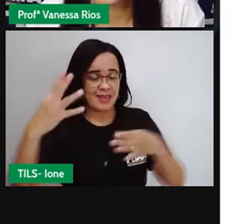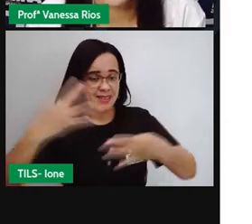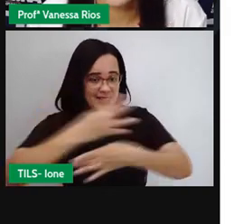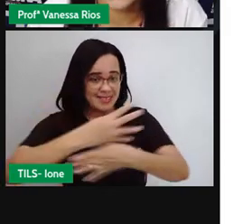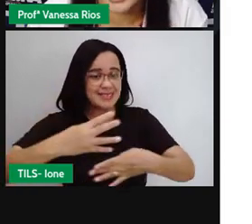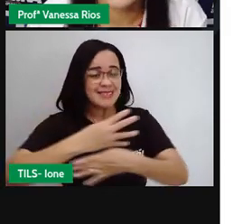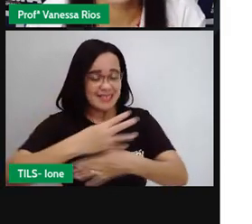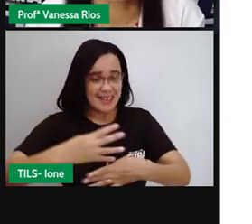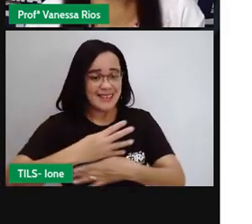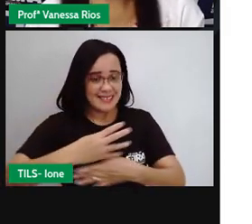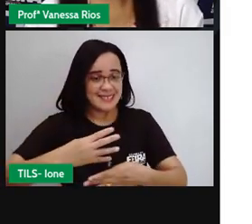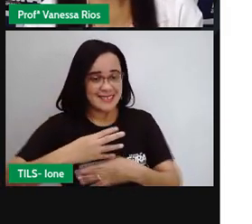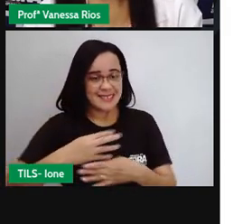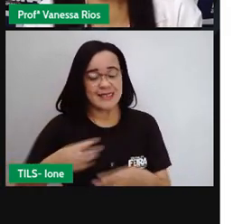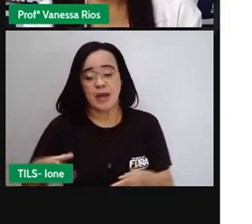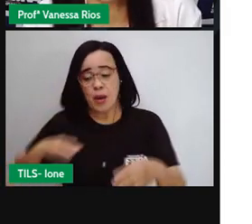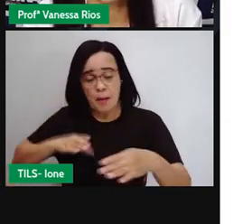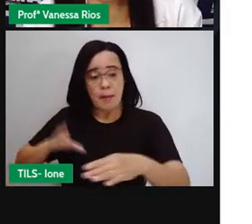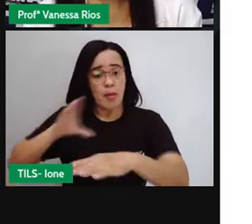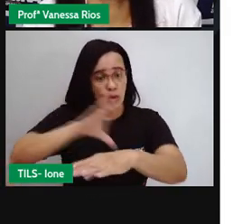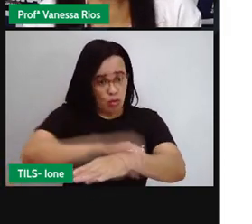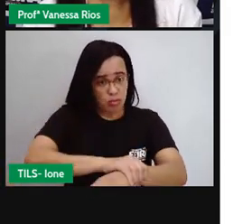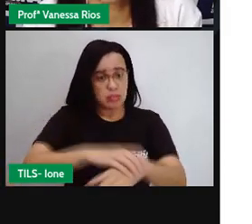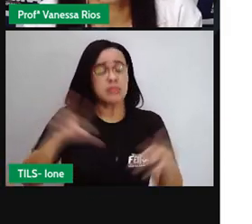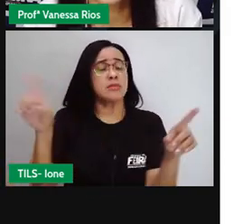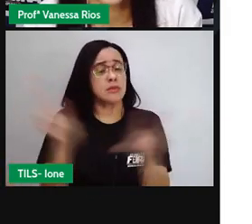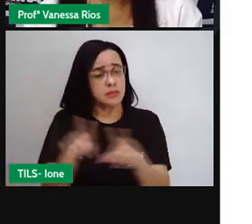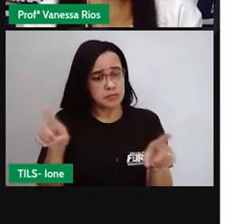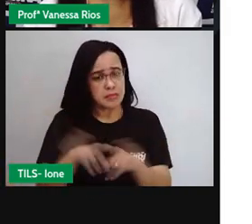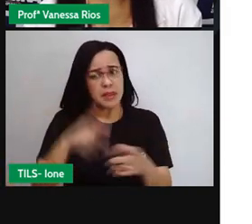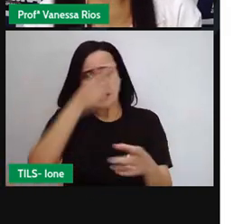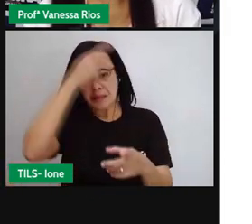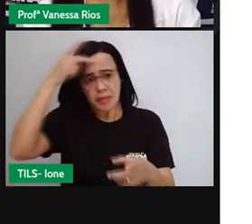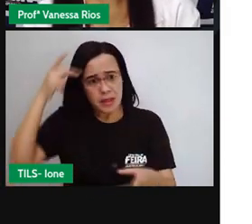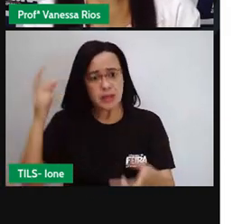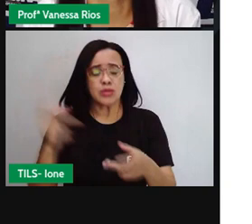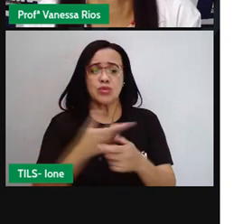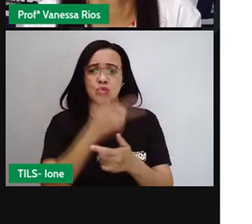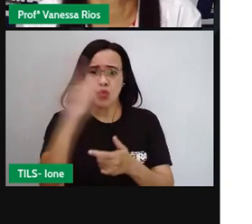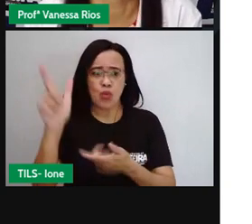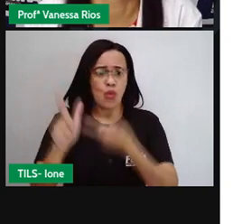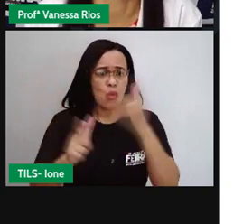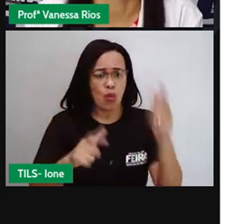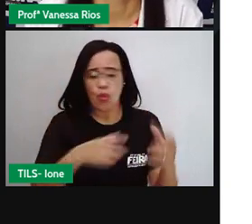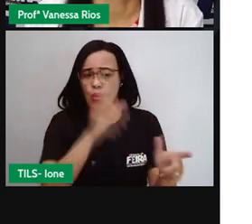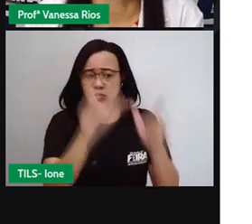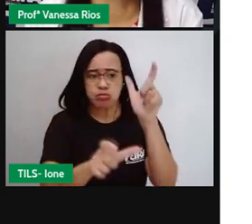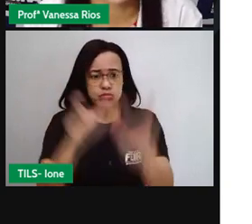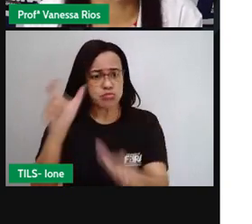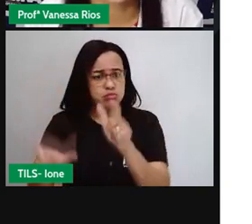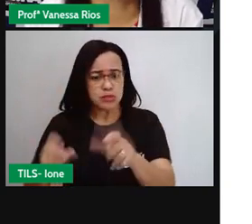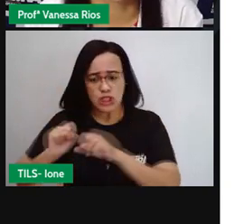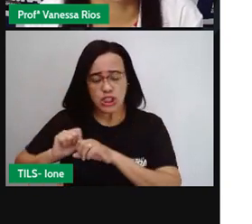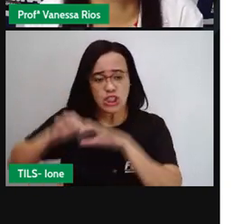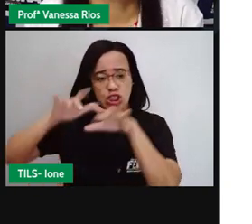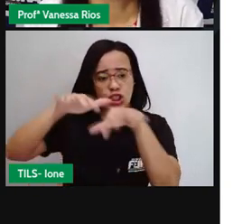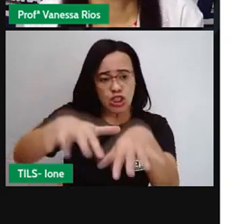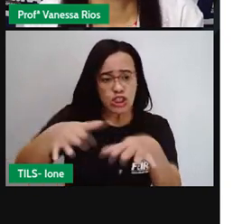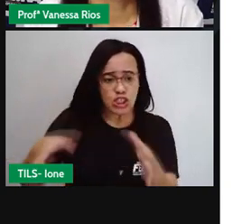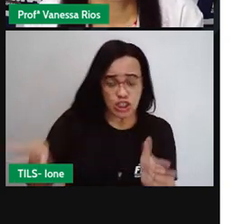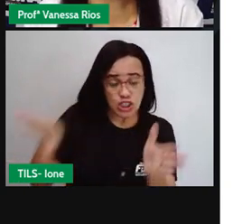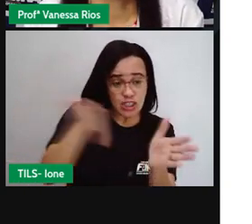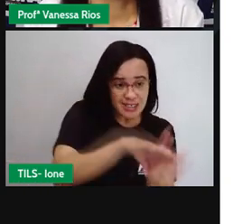não só os portugueses, mas outras pessoas, outros povos, né? Com suas culturas e costumes também chegarem até